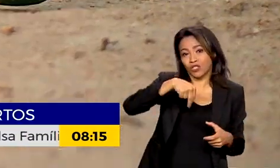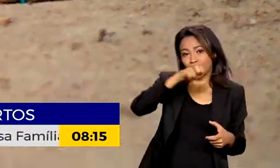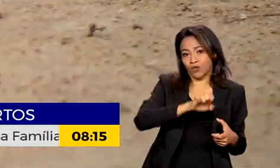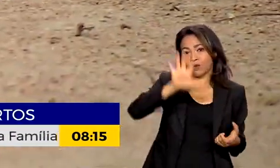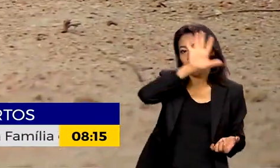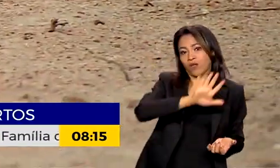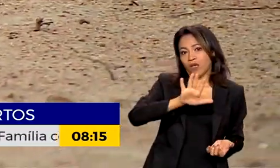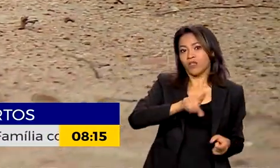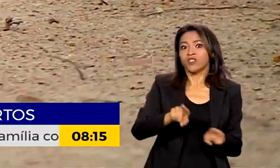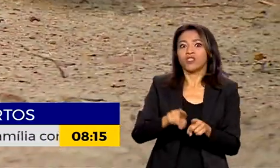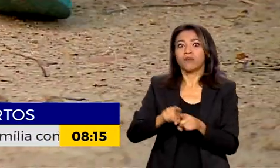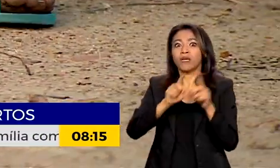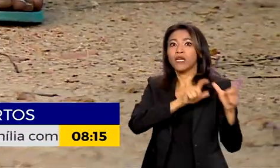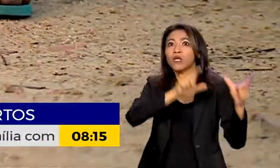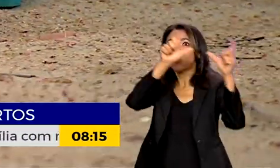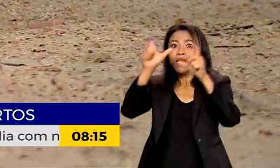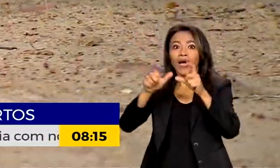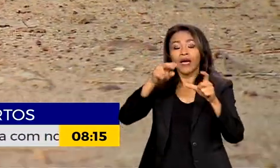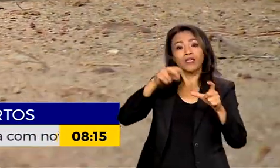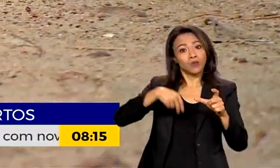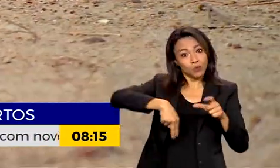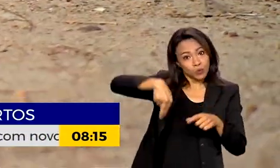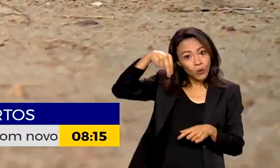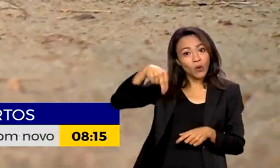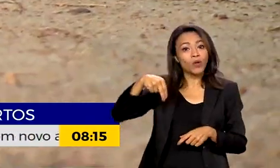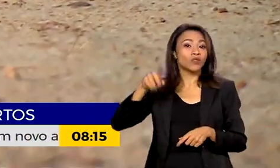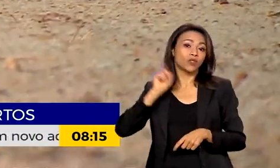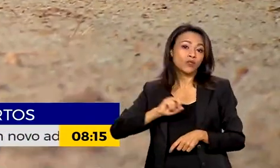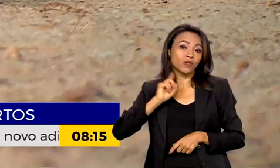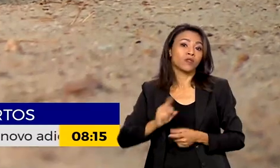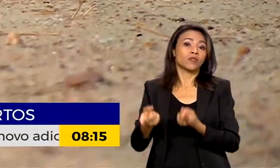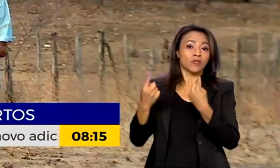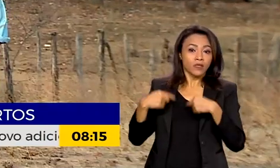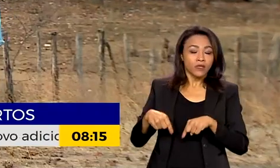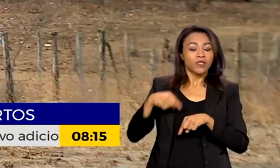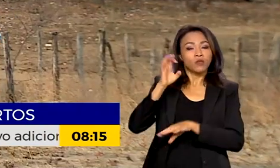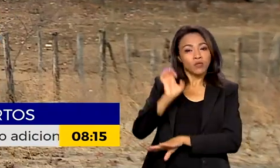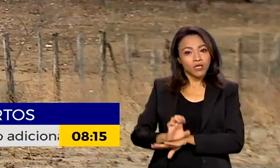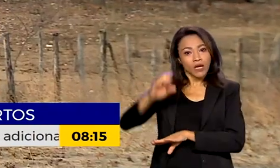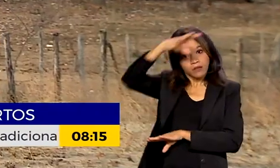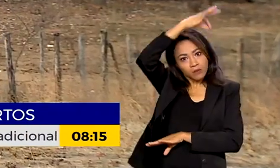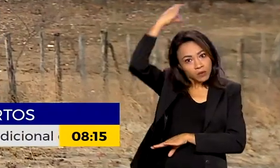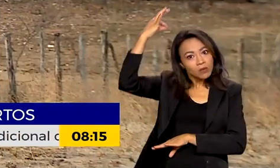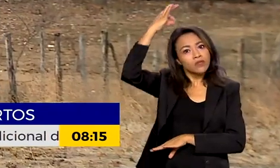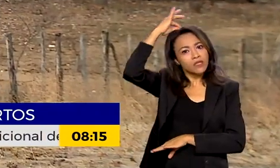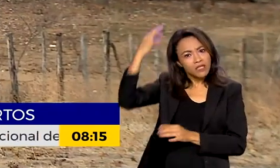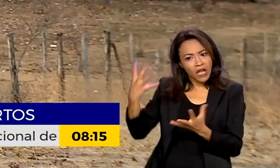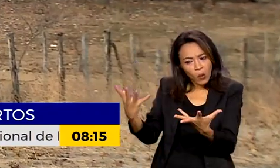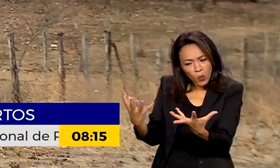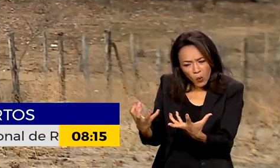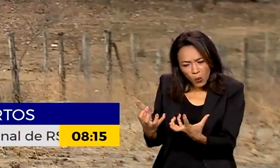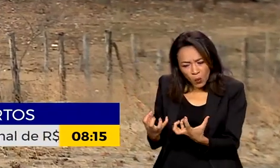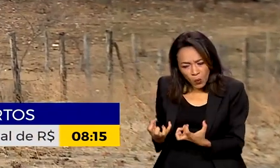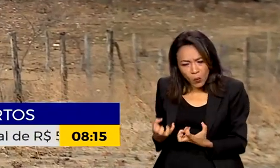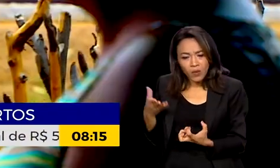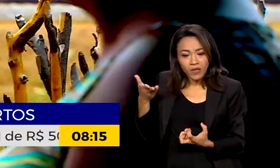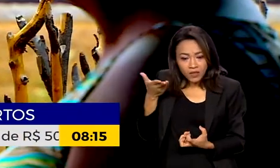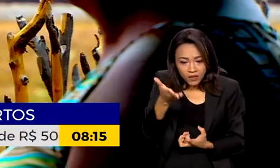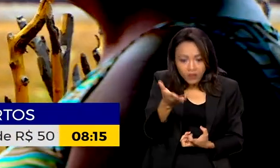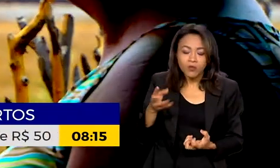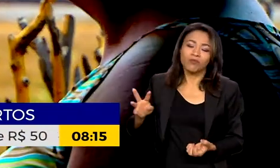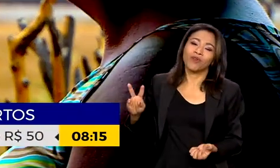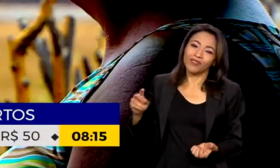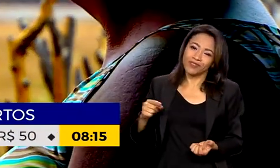regiões semiáridas ao norte de Minas Gerais e do Espírito Santo. E esse fenômeno pode afetar diretamente